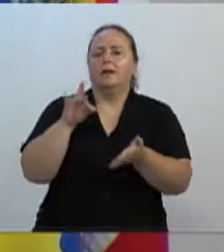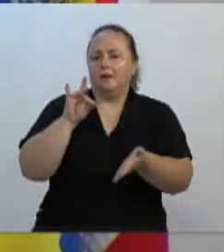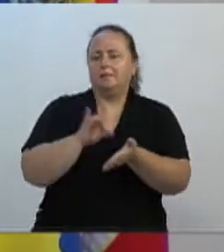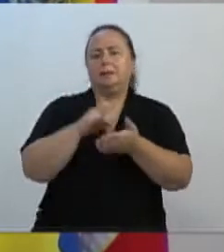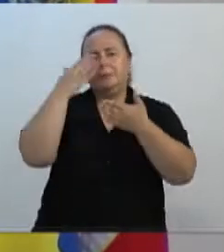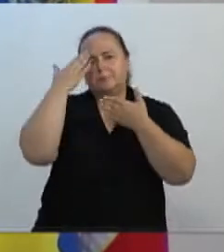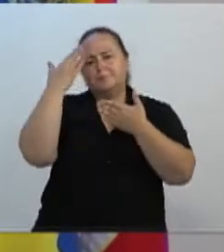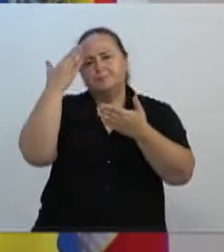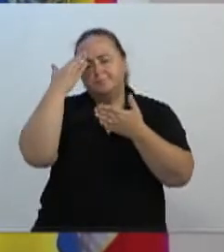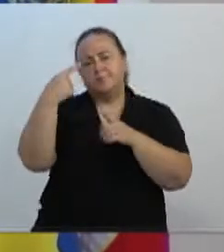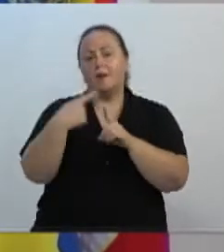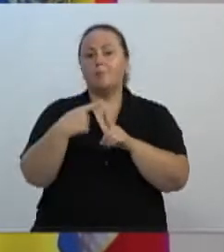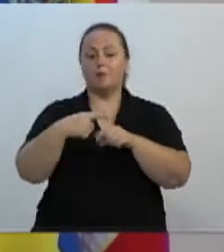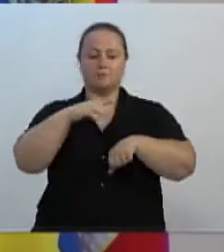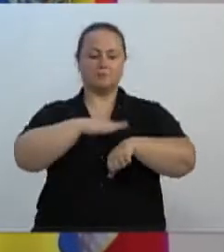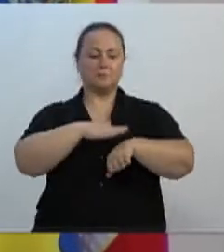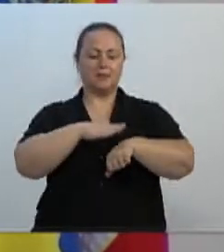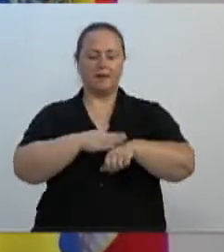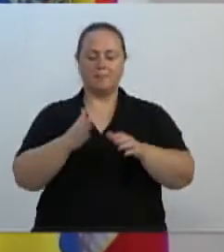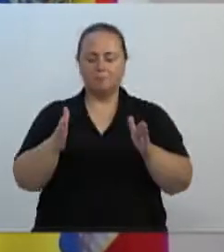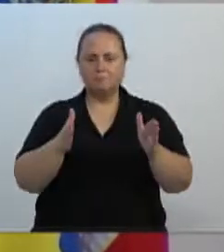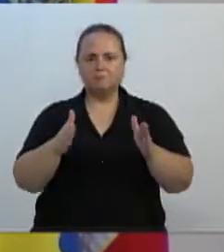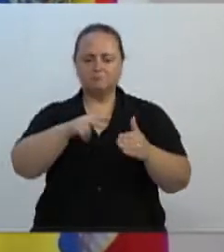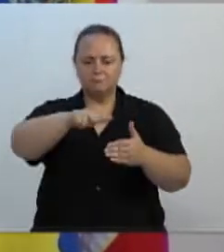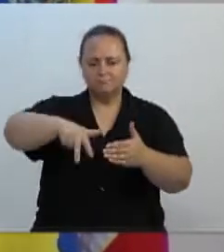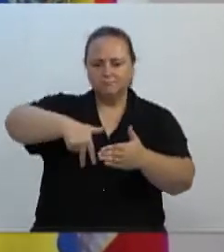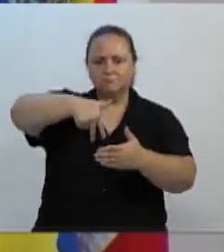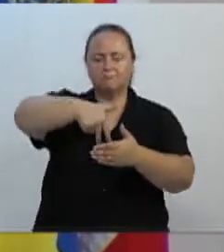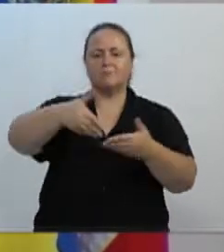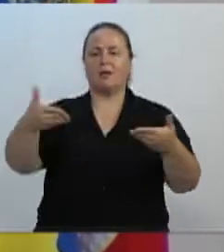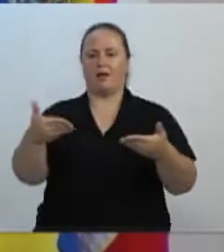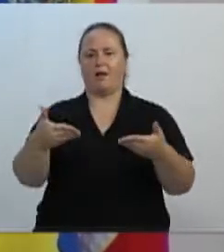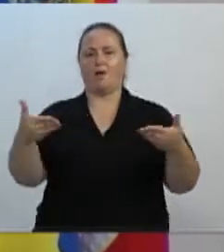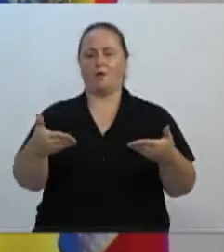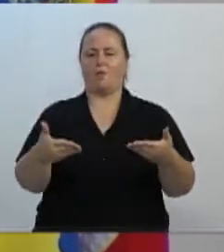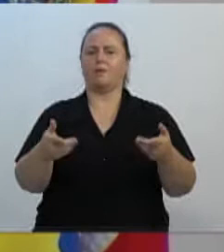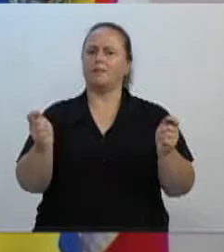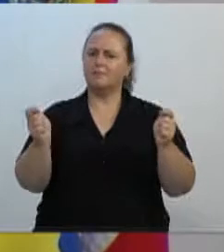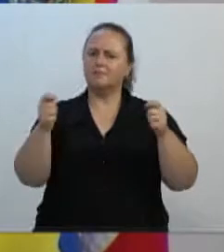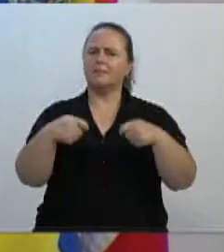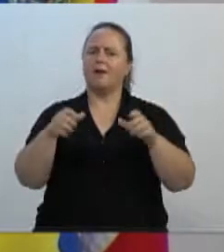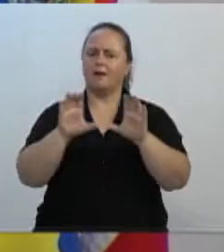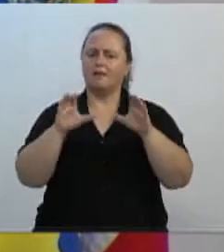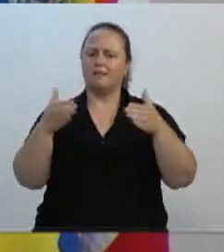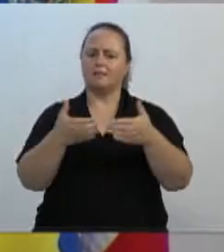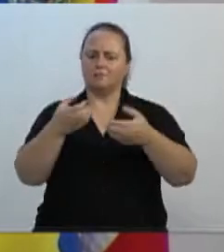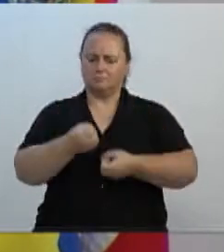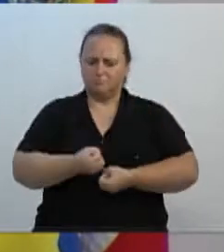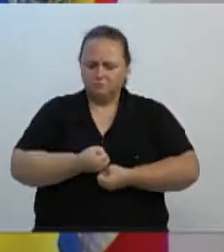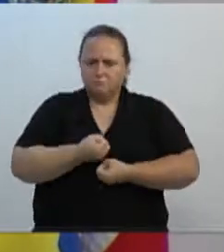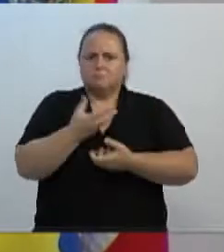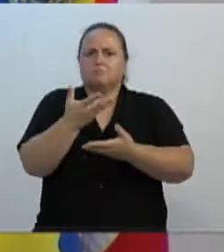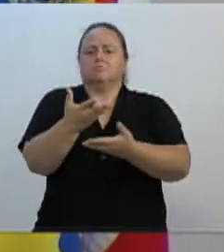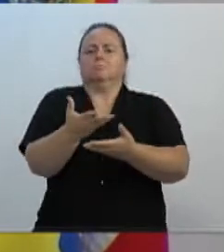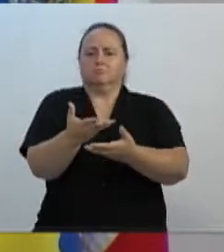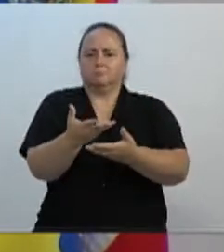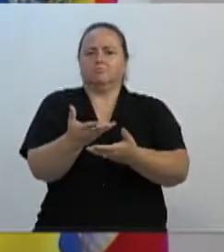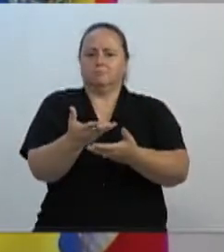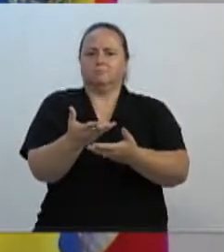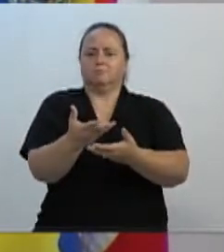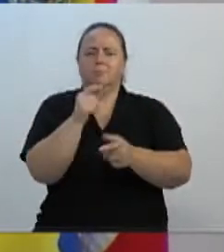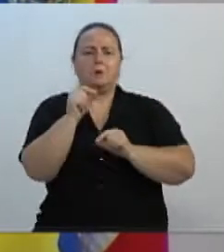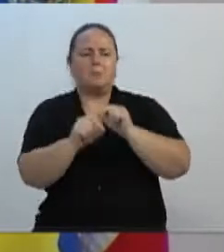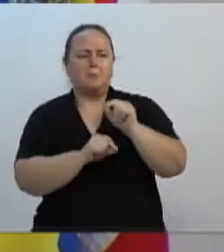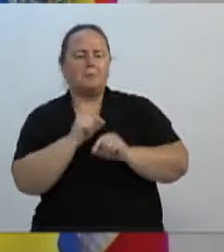desse espaço para que a comunidade blumenauense manifeste seus anseios, as suas